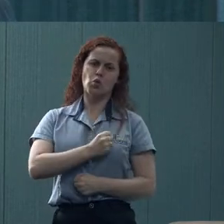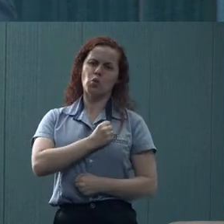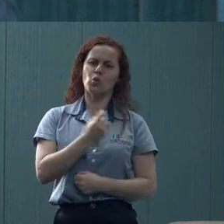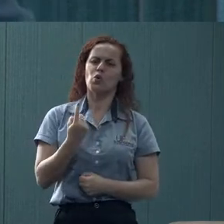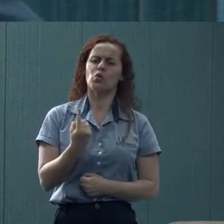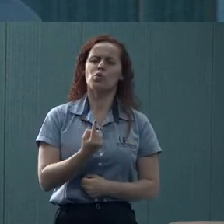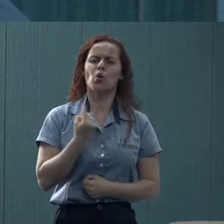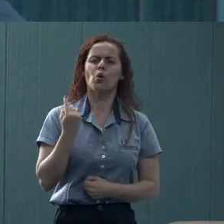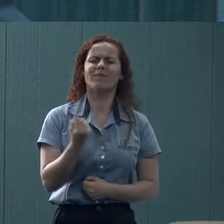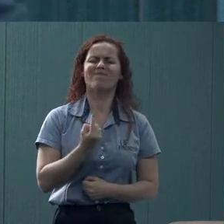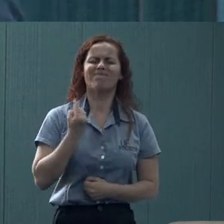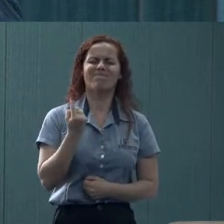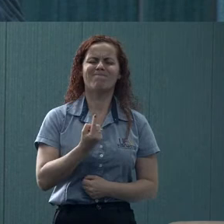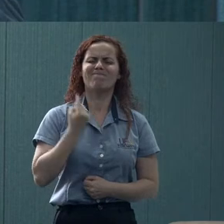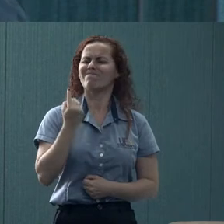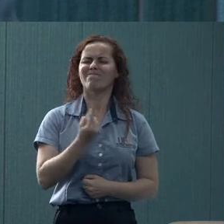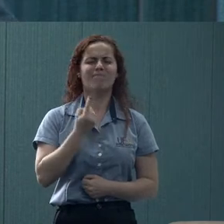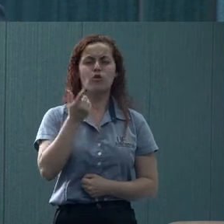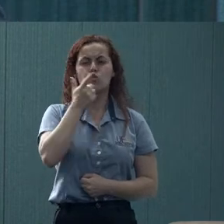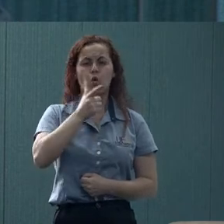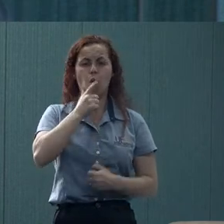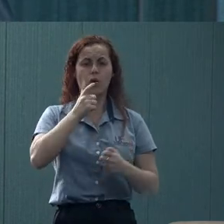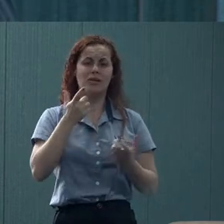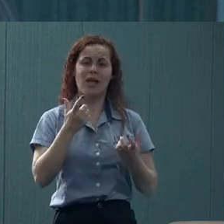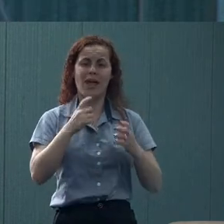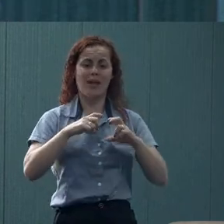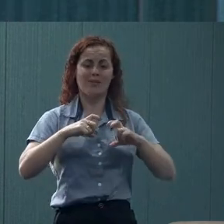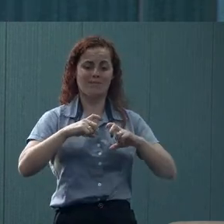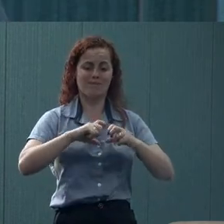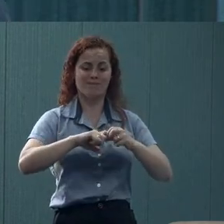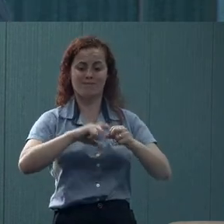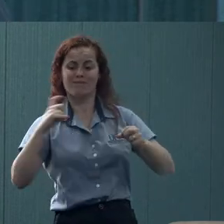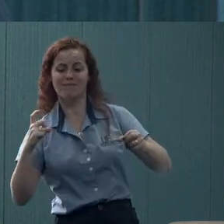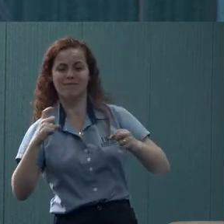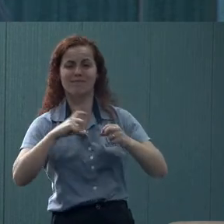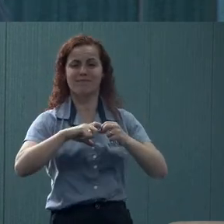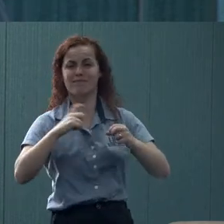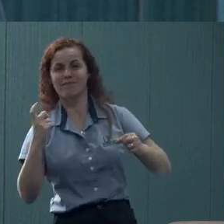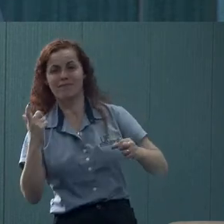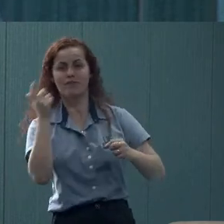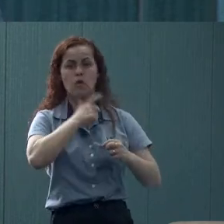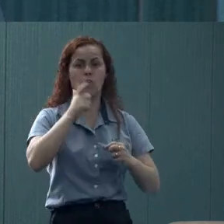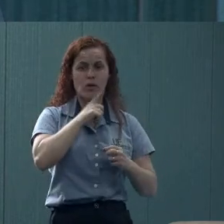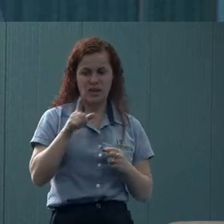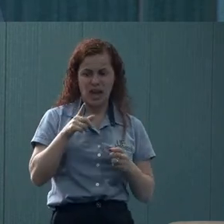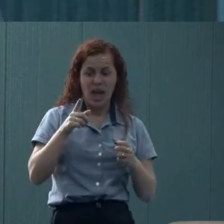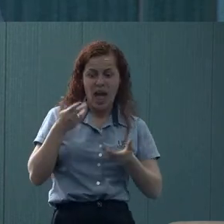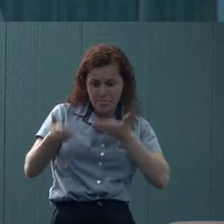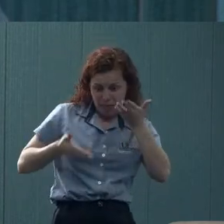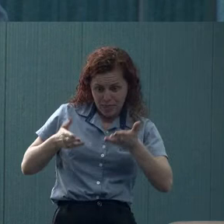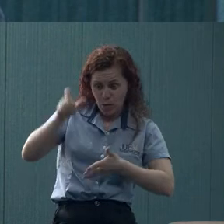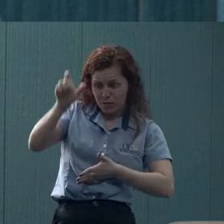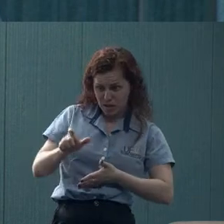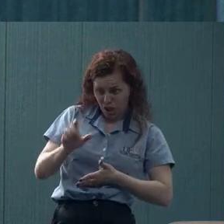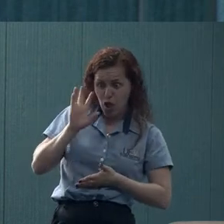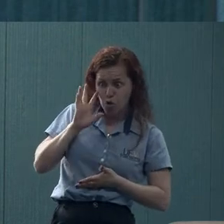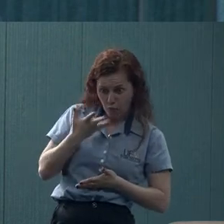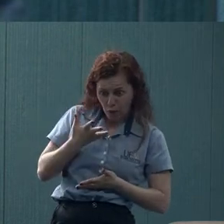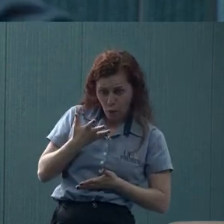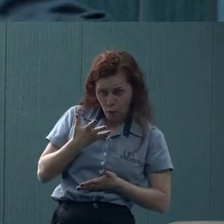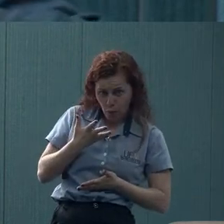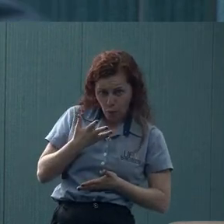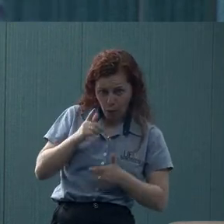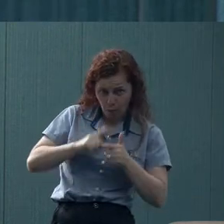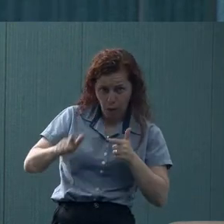pessoas estão sós, não conseguem se vincular. Então, quer dizer, isso significa que atendia a pessoa resolveu o problema da solidão? Não,